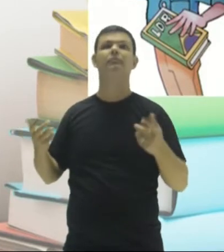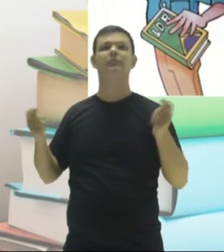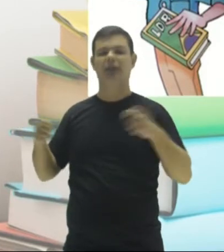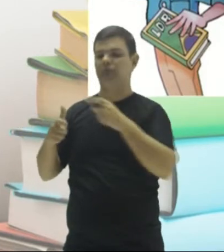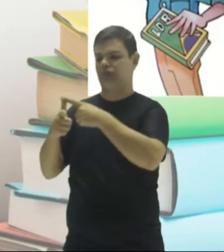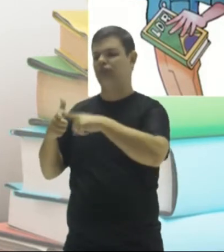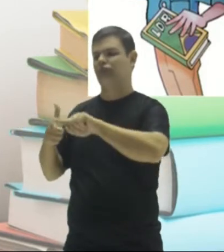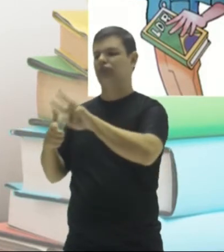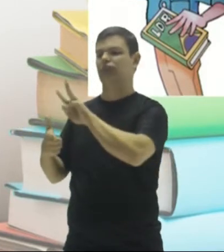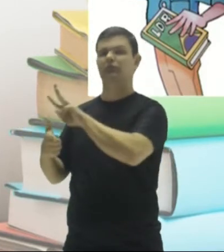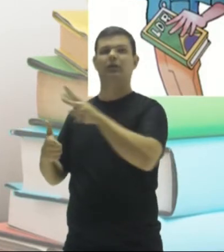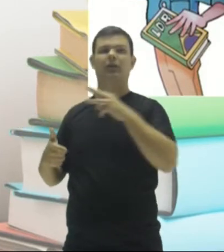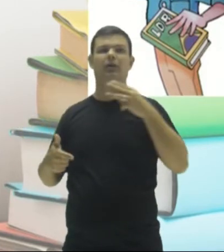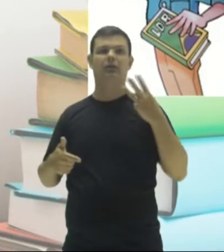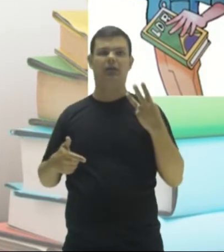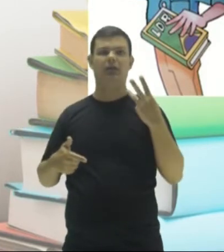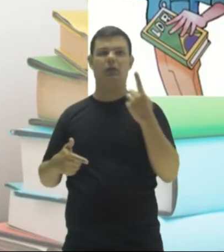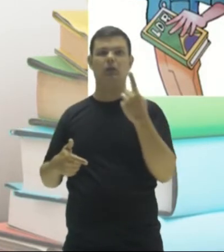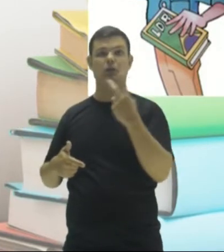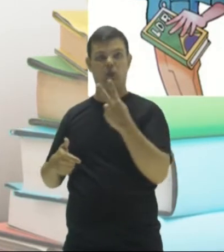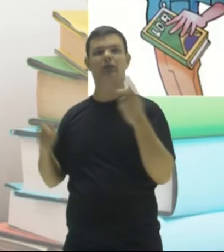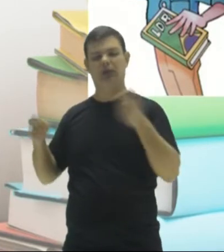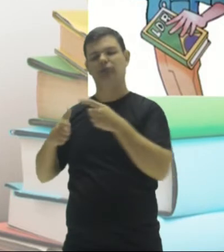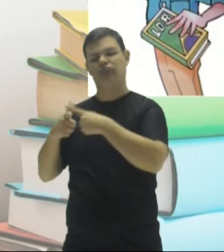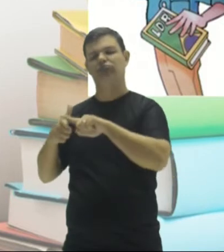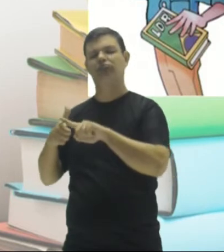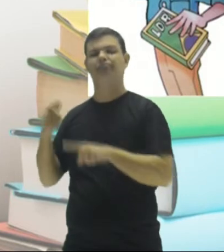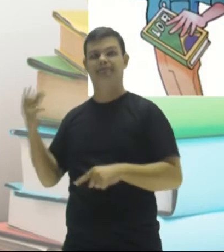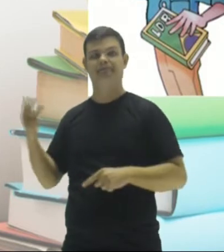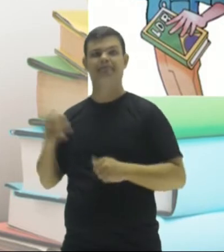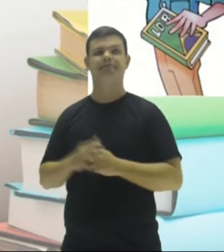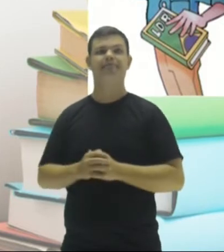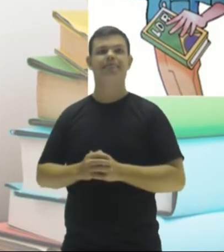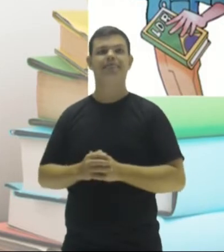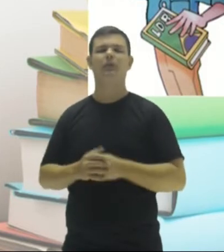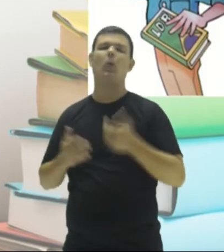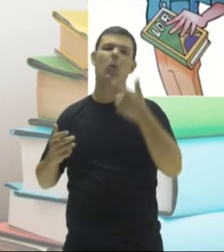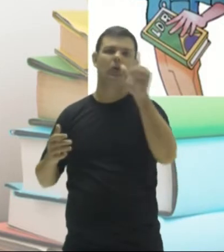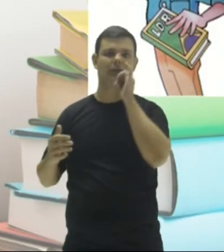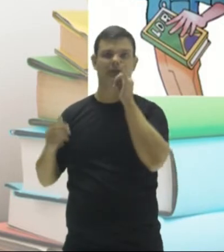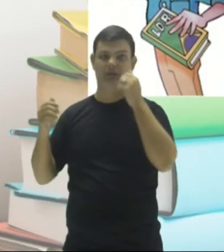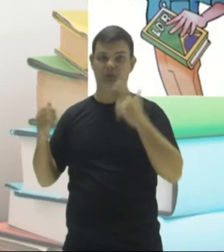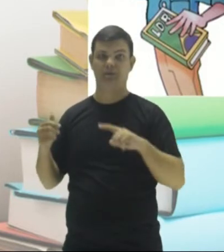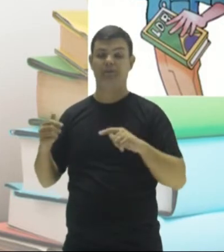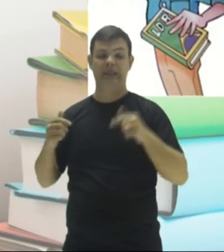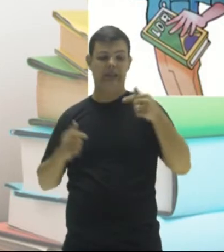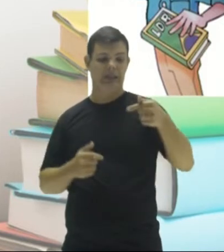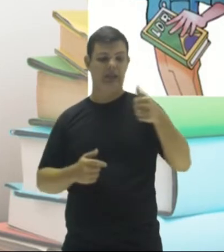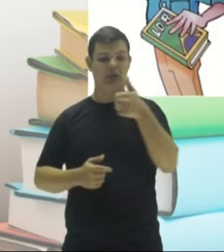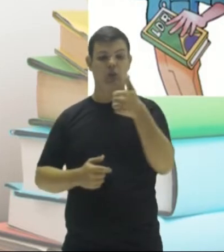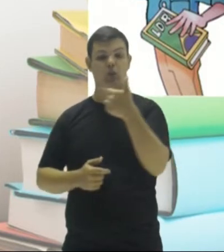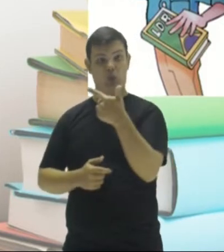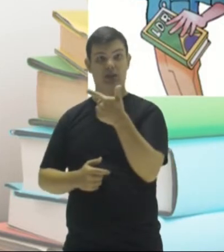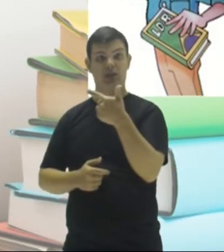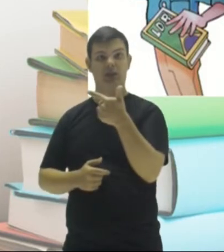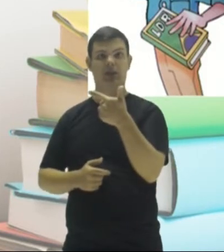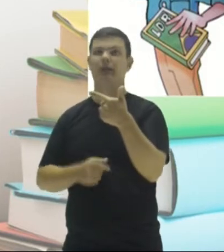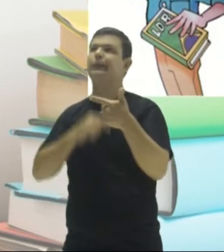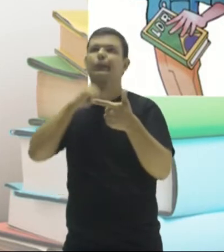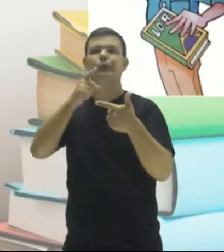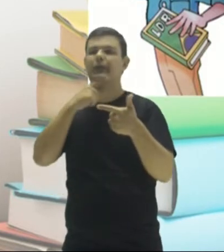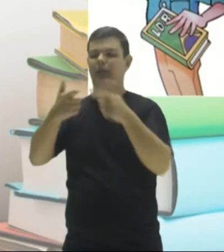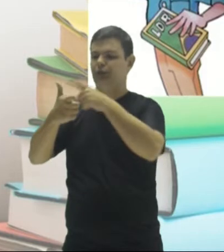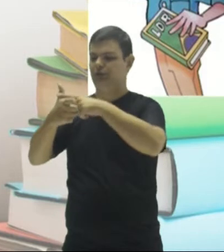é divisível por três. Agora, esse exemplo lá embaixo, setecentos e doze, não é